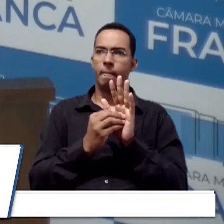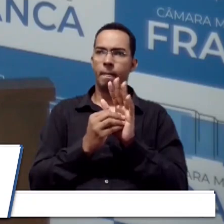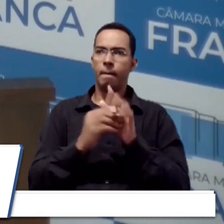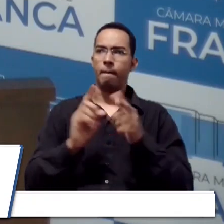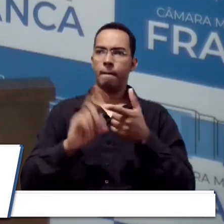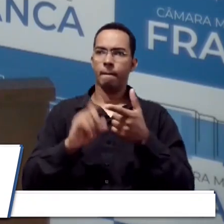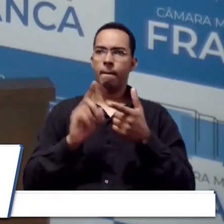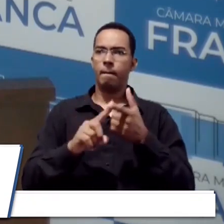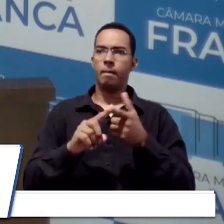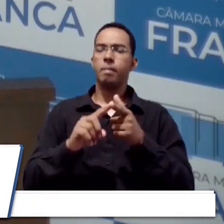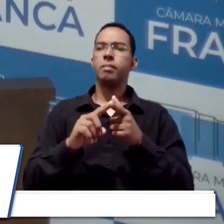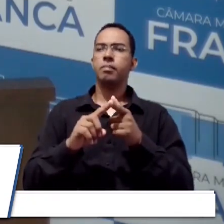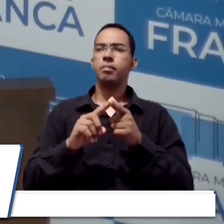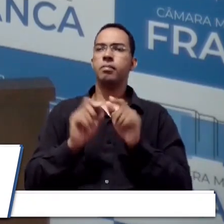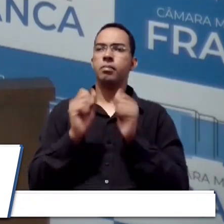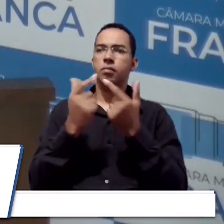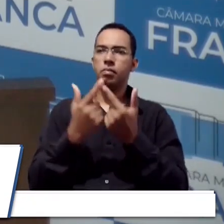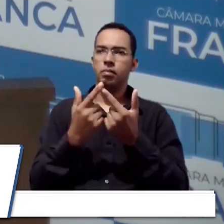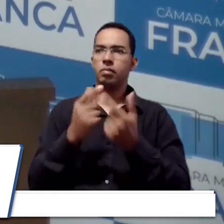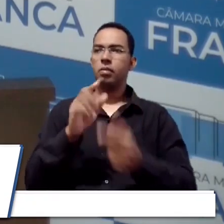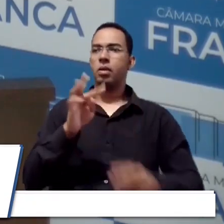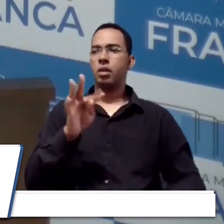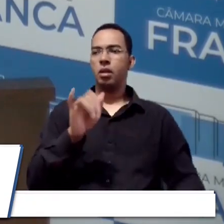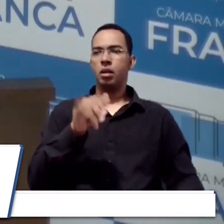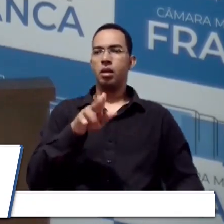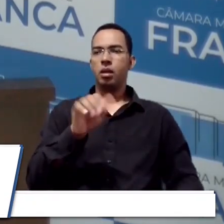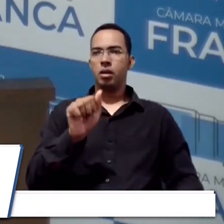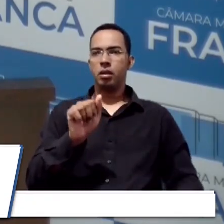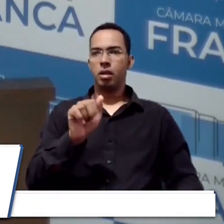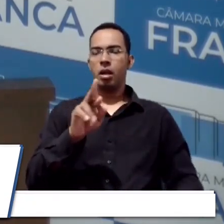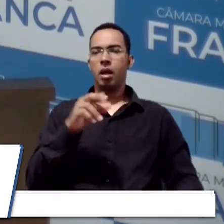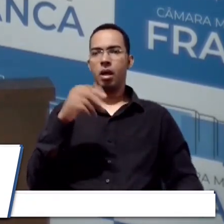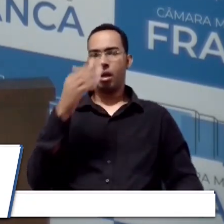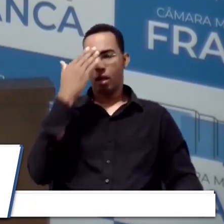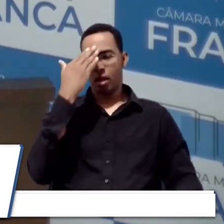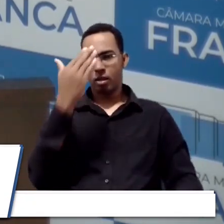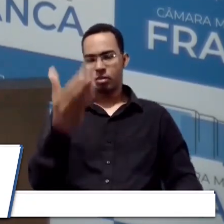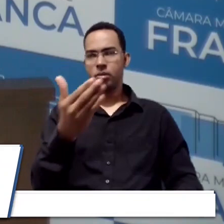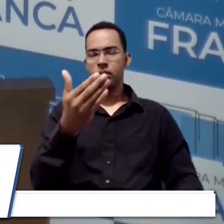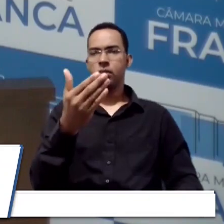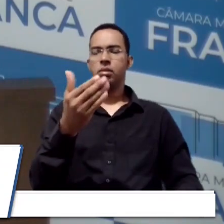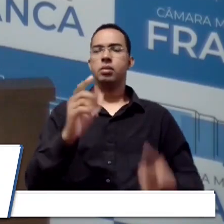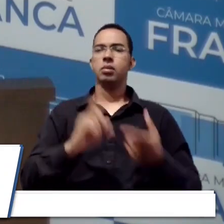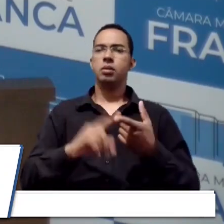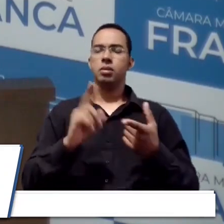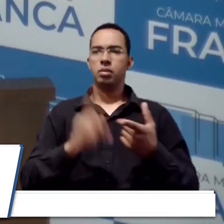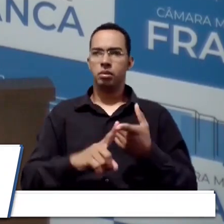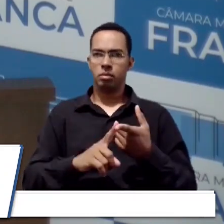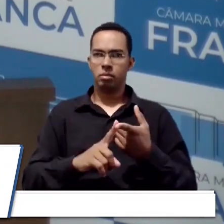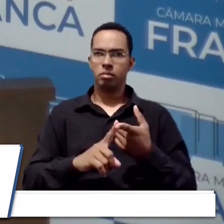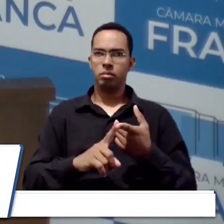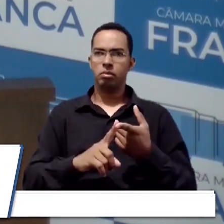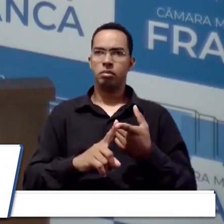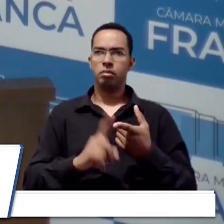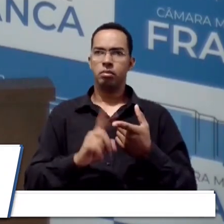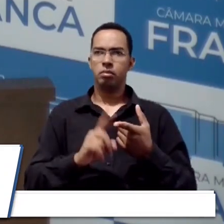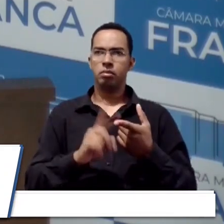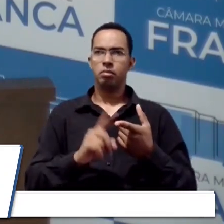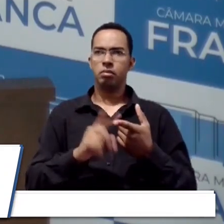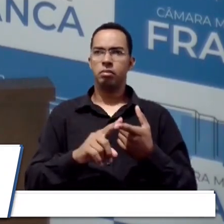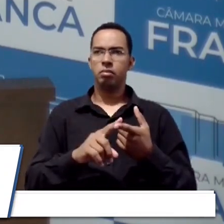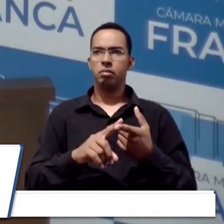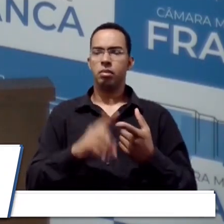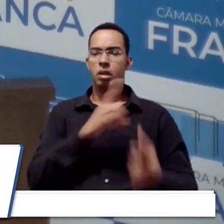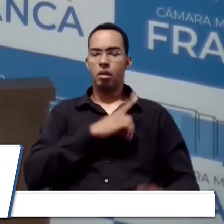Assembleia Legislativa, da Tainara, a quem eu agradeço aqui publicamente, e também do deputado Nilton